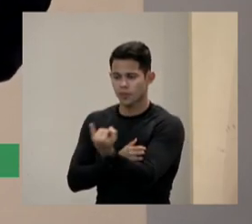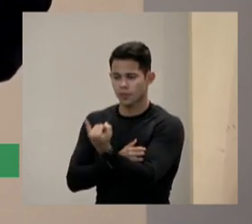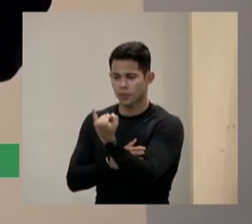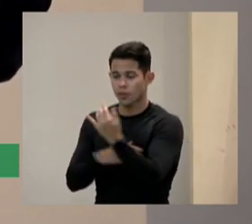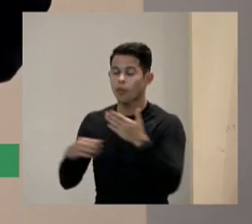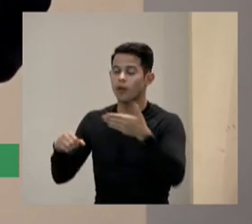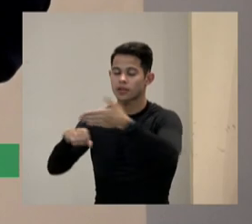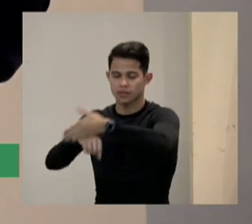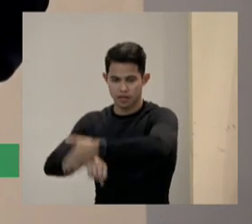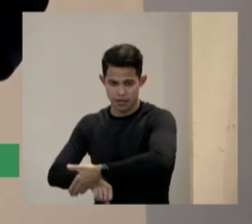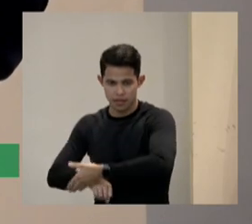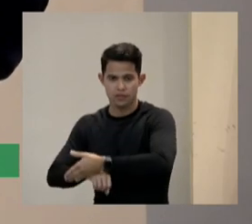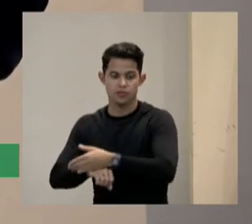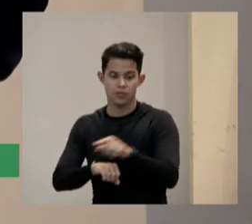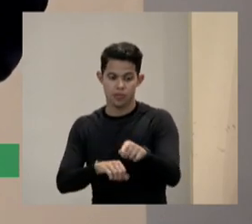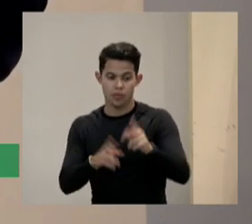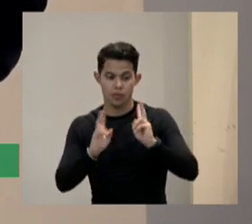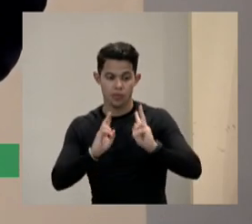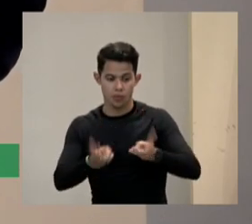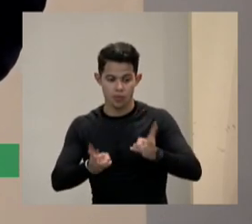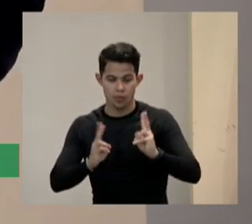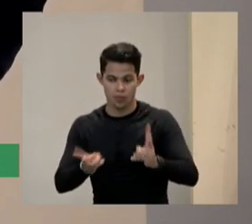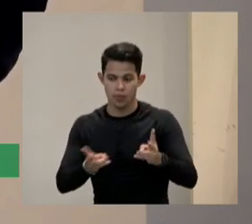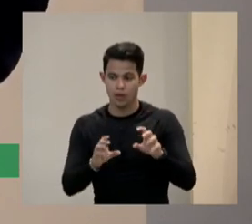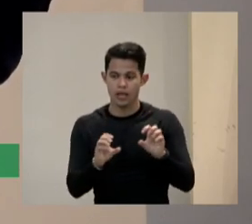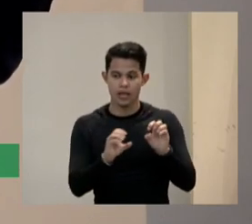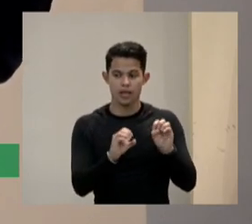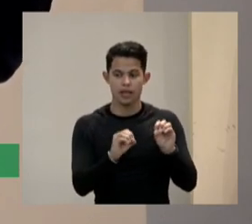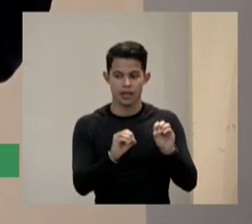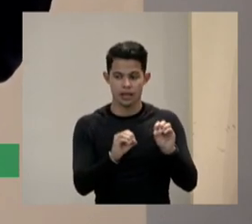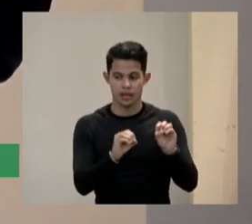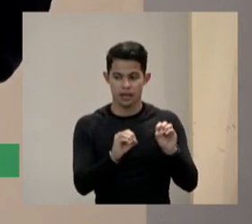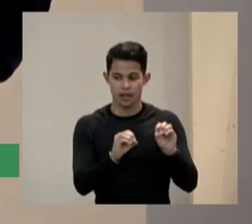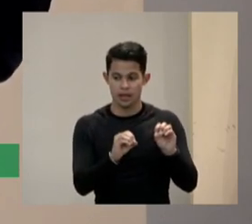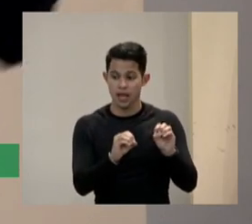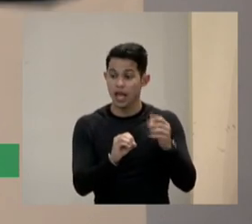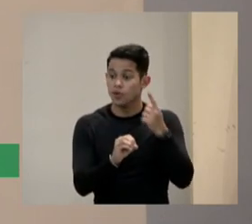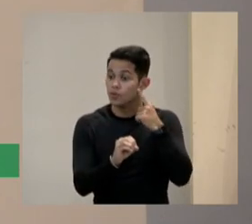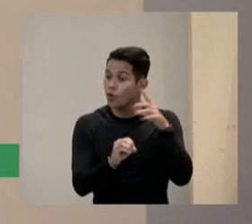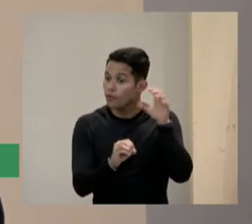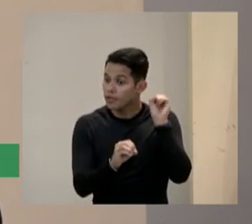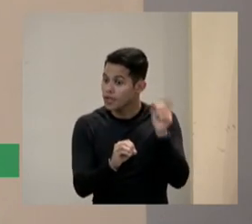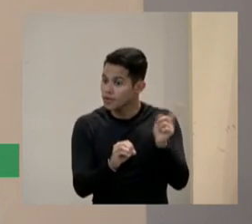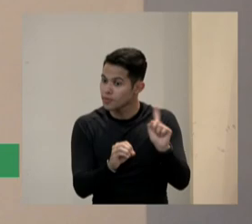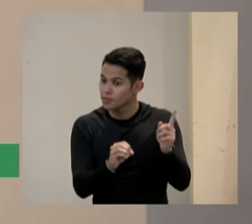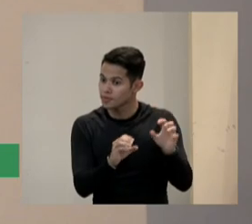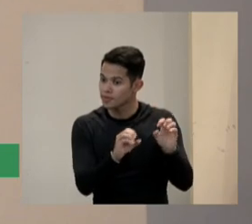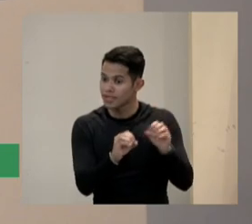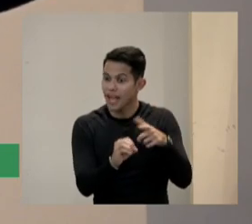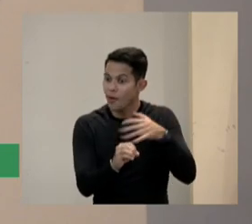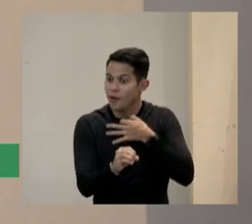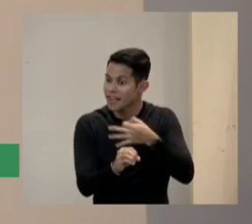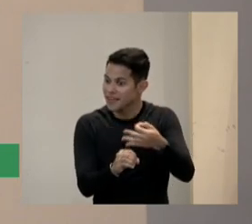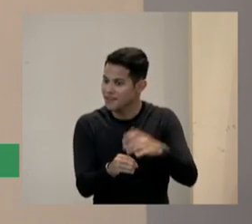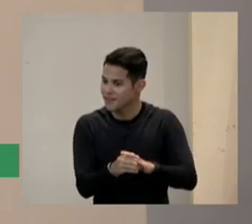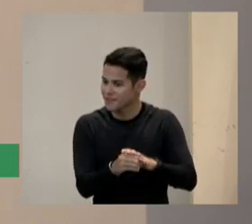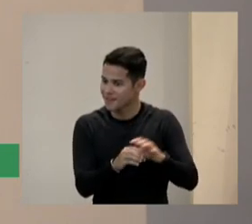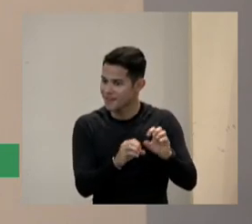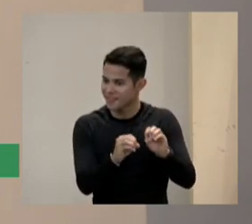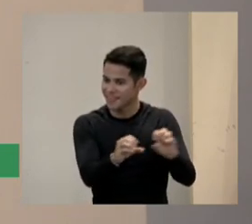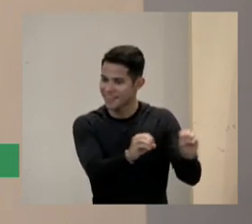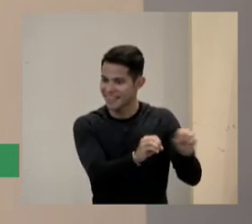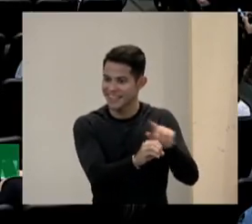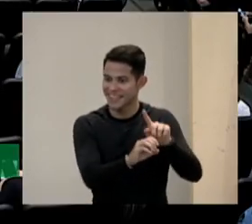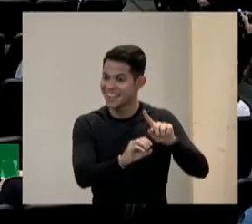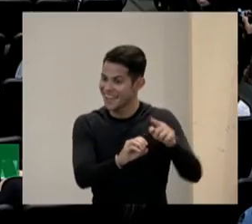permanência e a educação de qualidade isso é educação inclusiva isso é o que nós